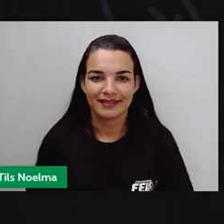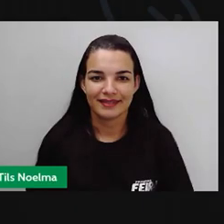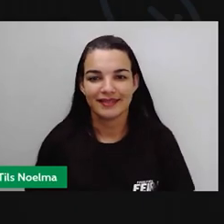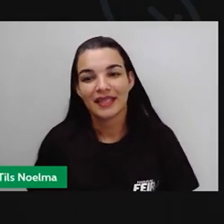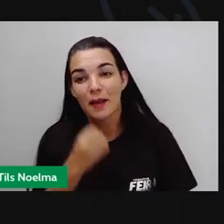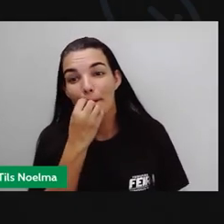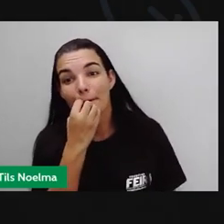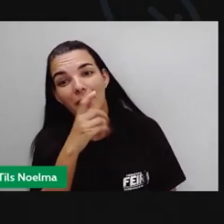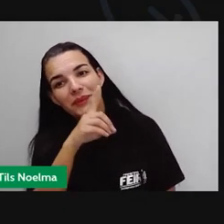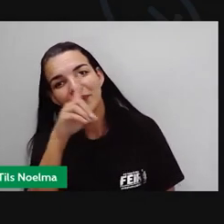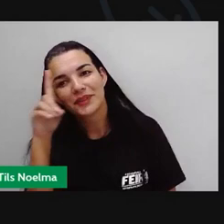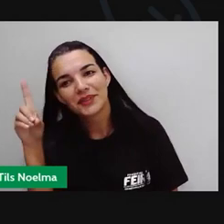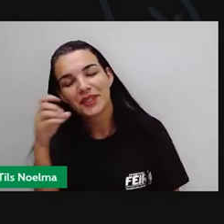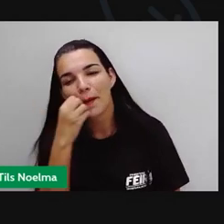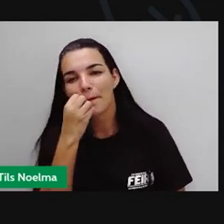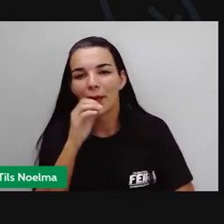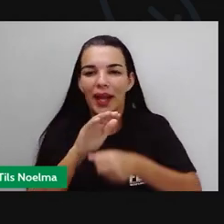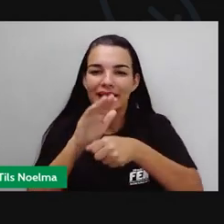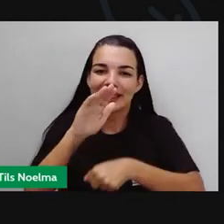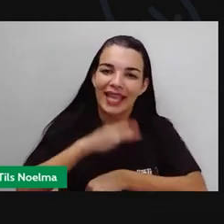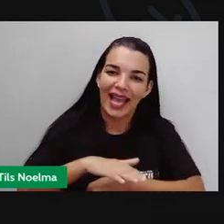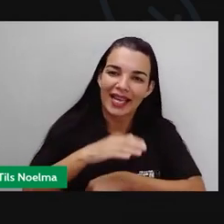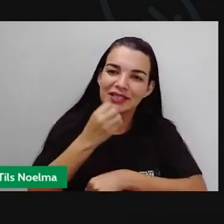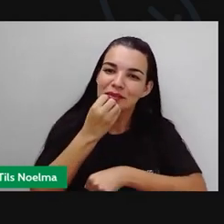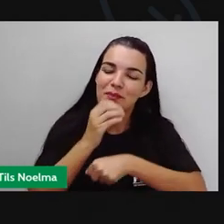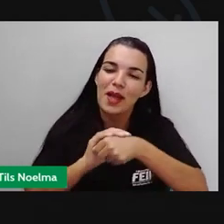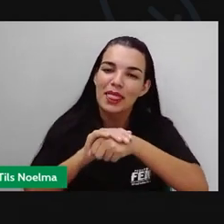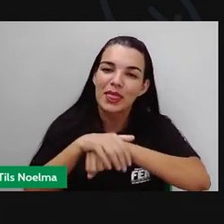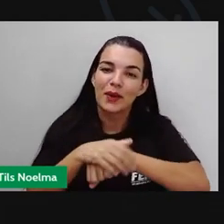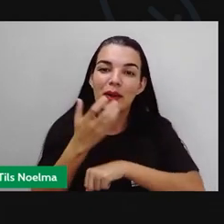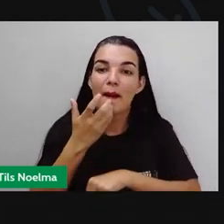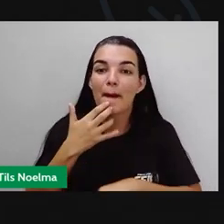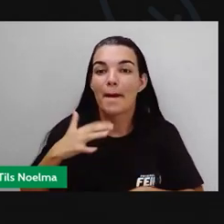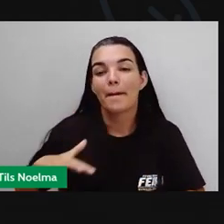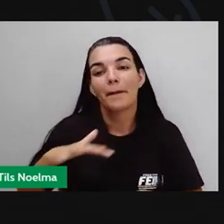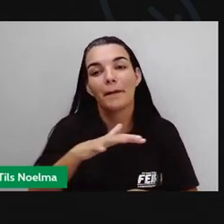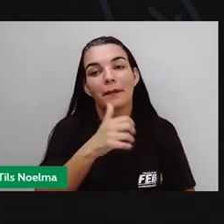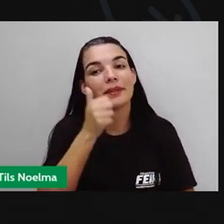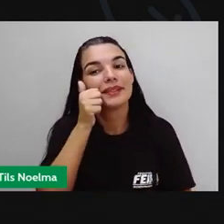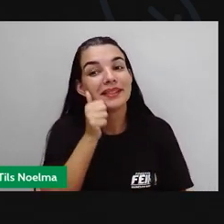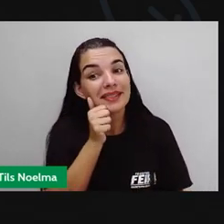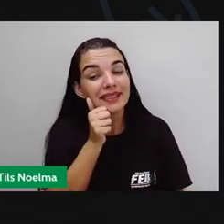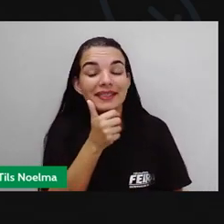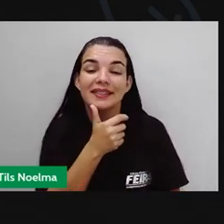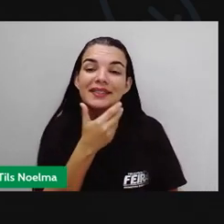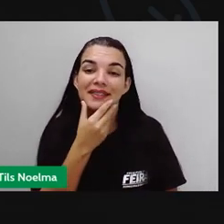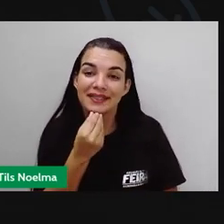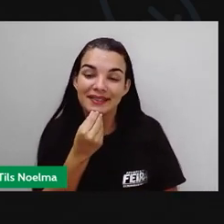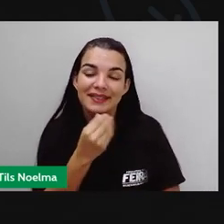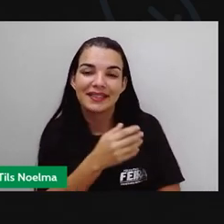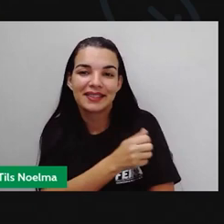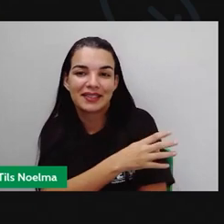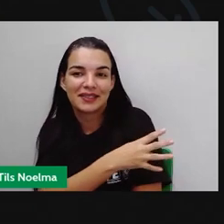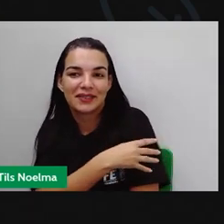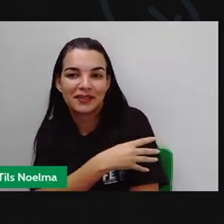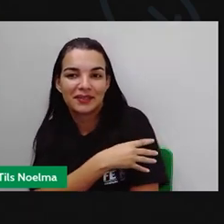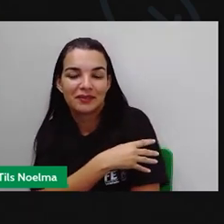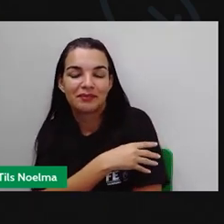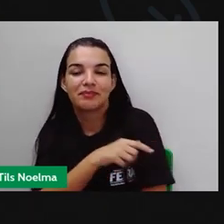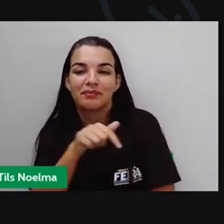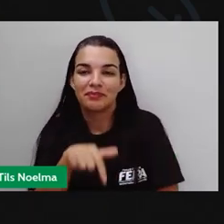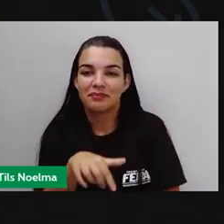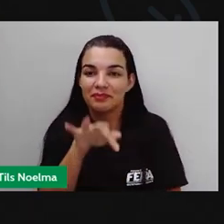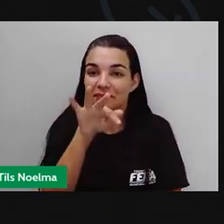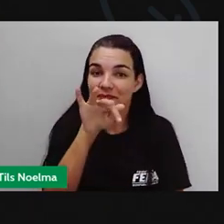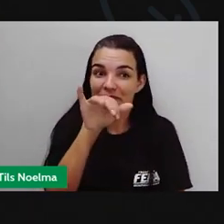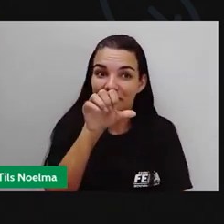Bom dia, boa tarde, boa noite, meninos e meninas, nossos quartos da Universidade Pereira de Santana. Com enorme alegria que a